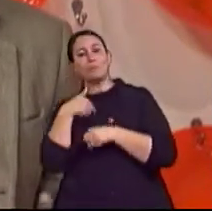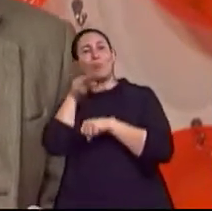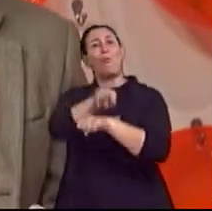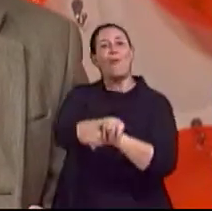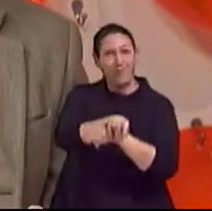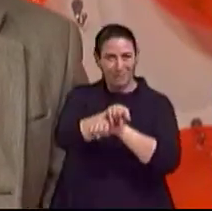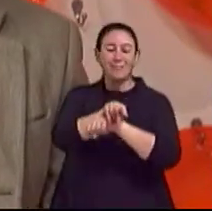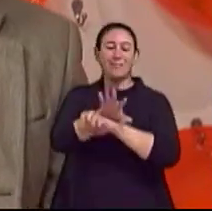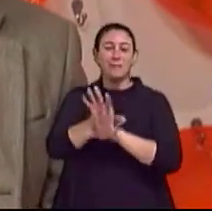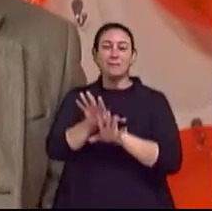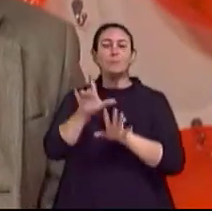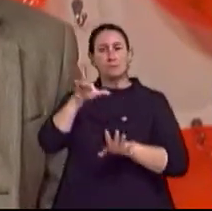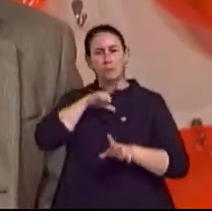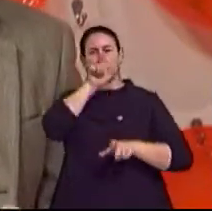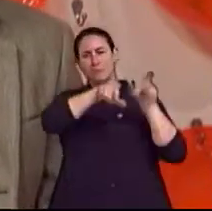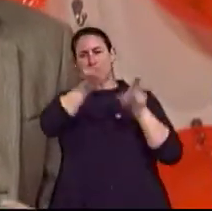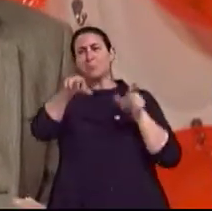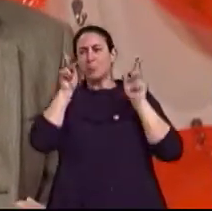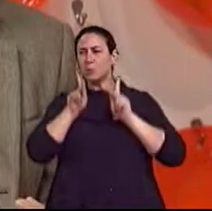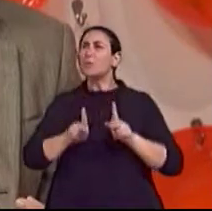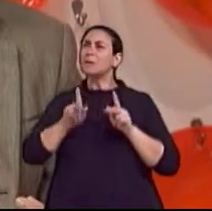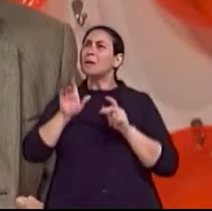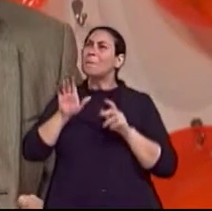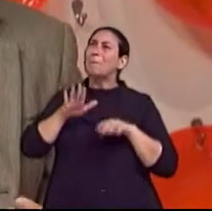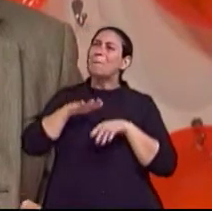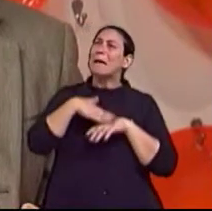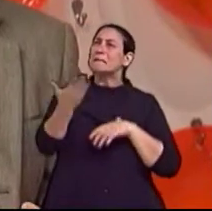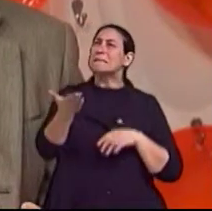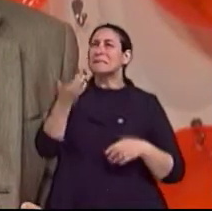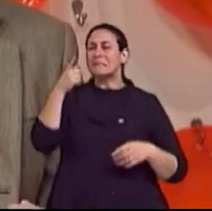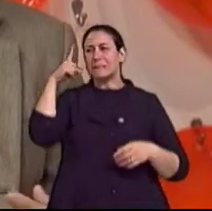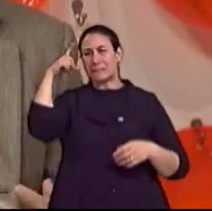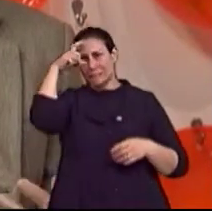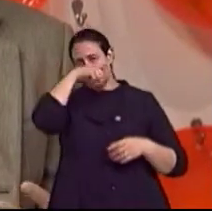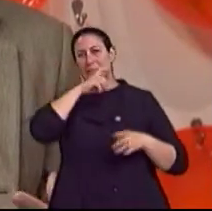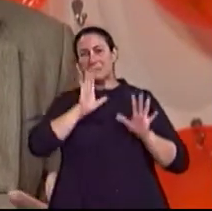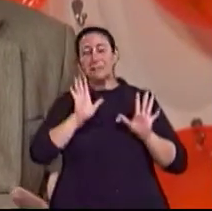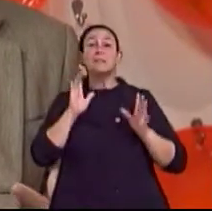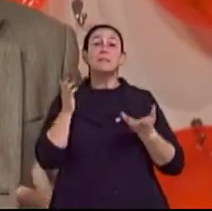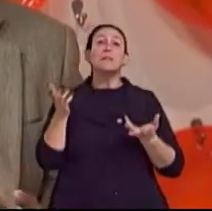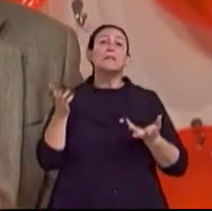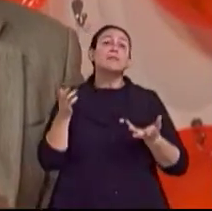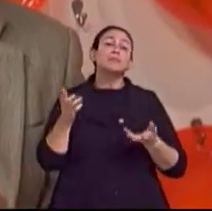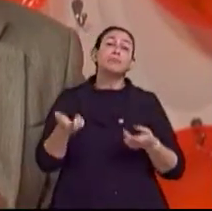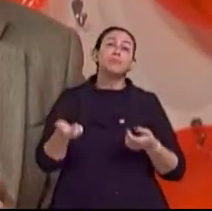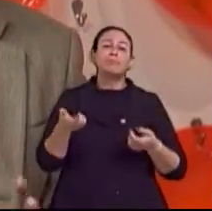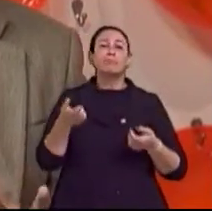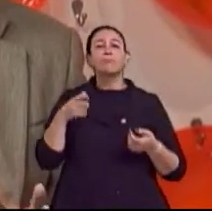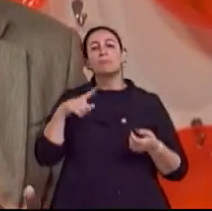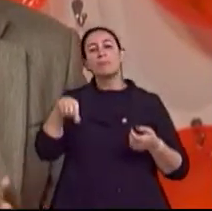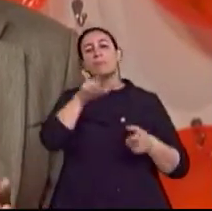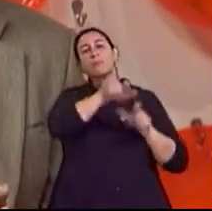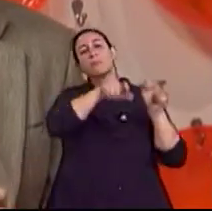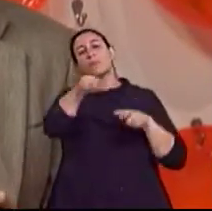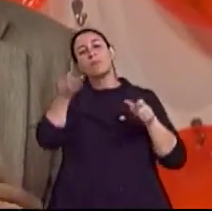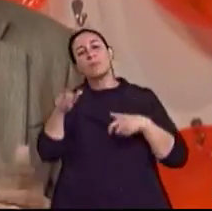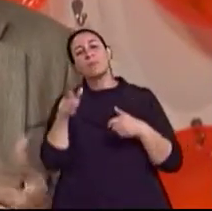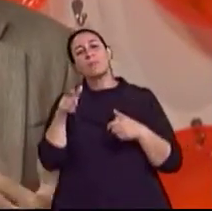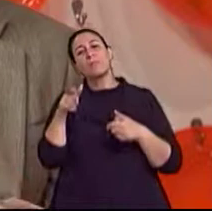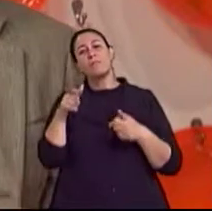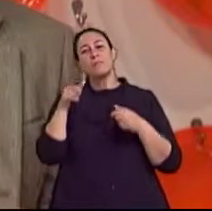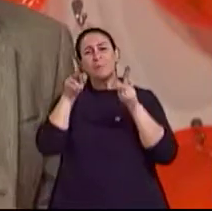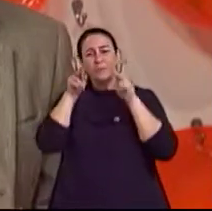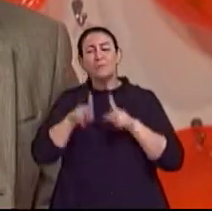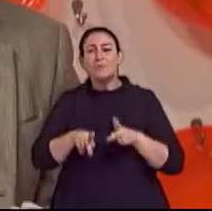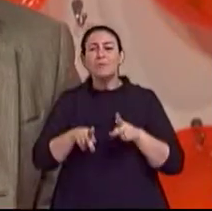personalidade um pouco mais difícil, um pouco mais agressiva, que reagem, quando vão perdendo a sua capacidade